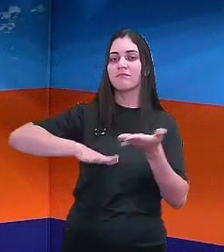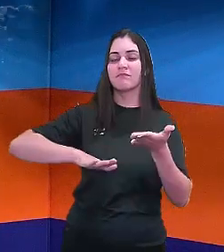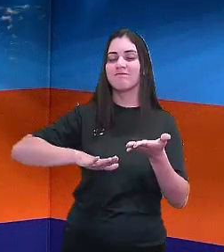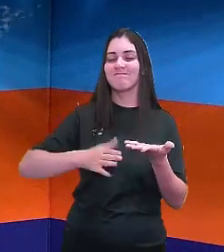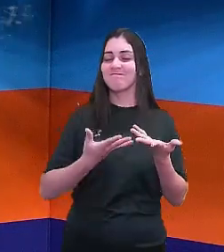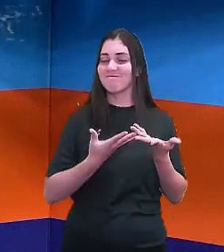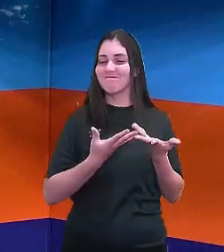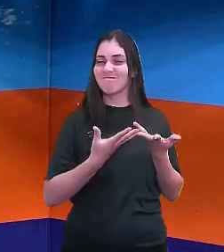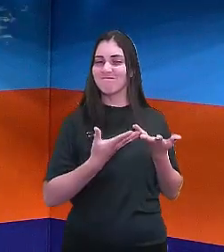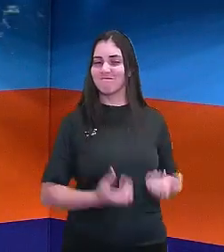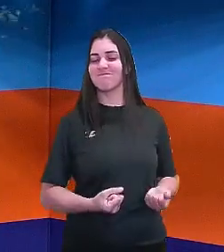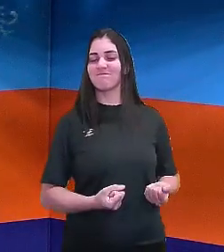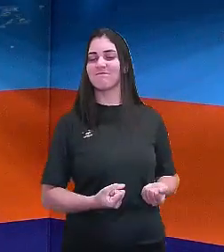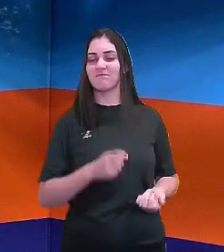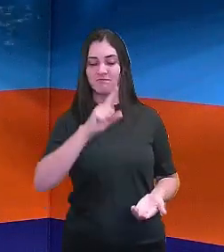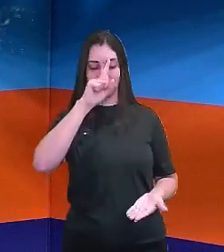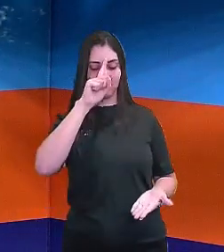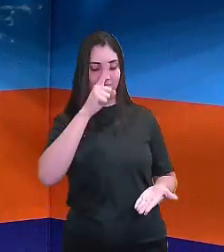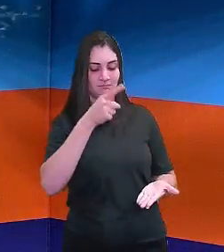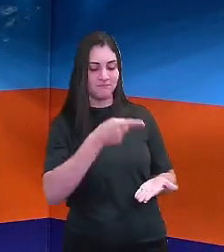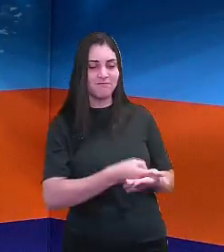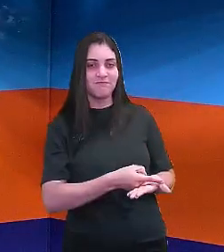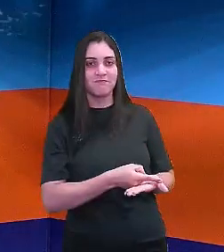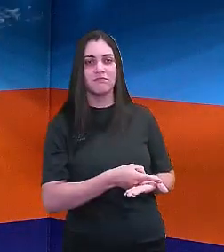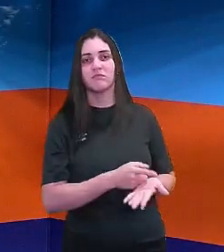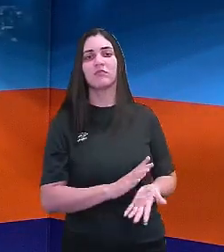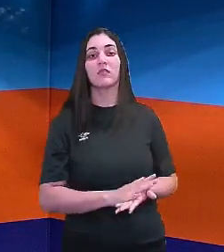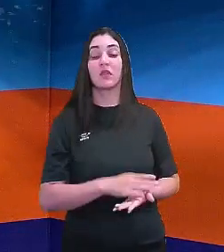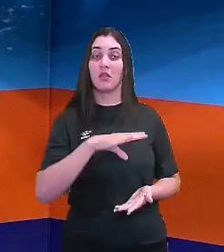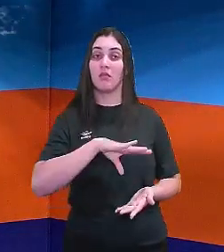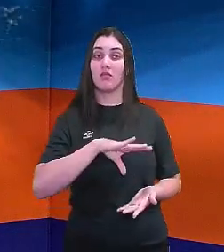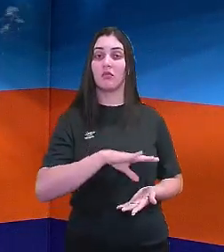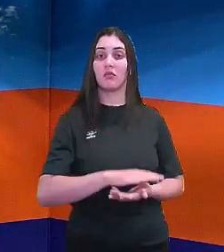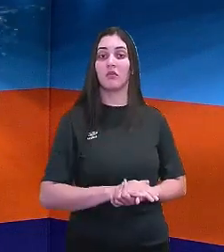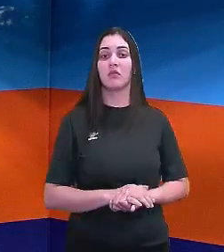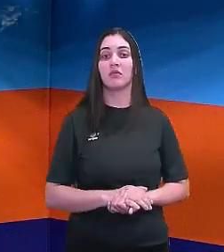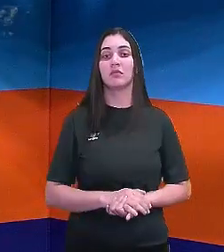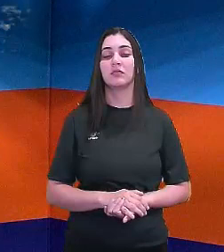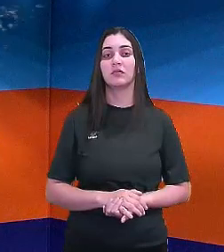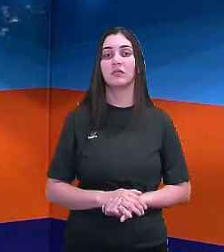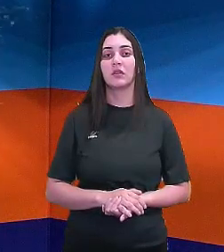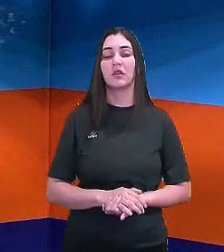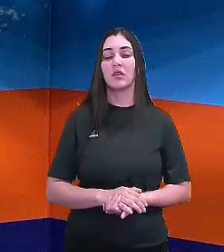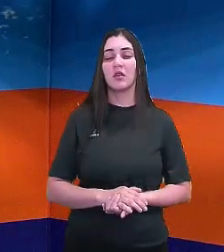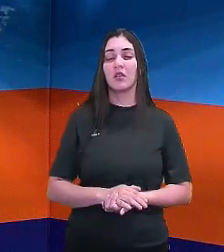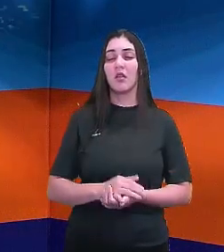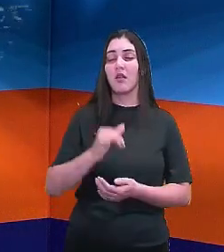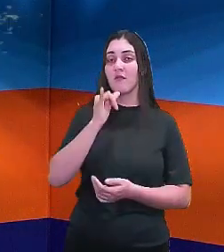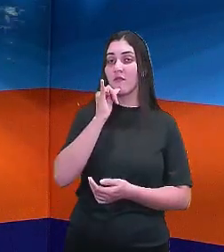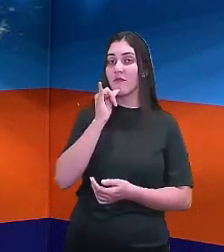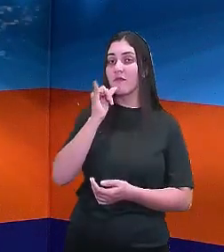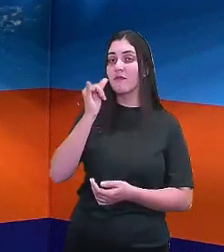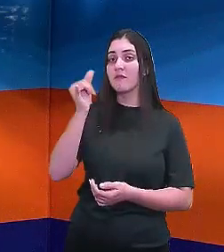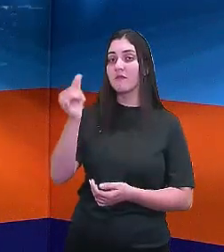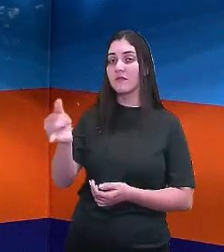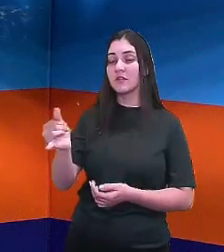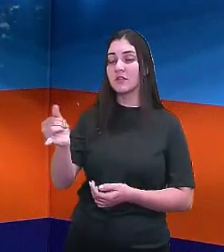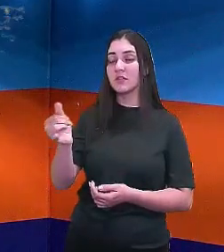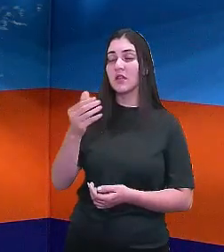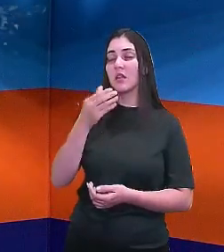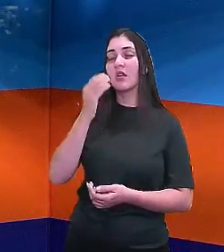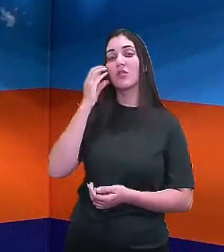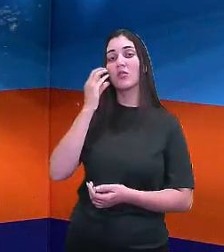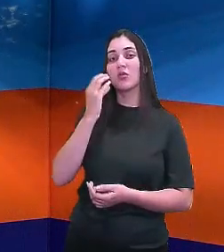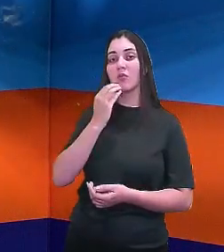subordinização a Portugal e vai comunicar ao príncipe